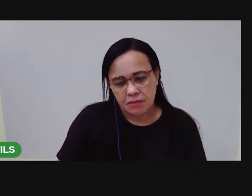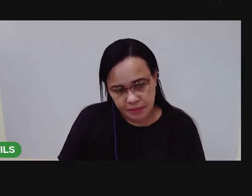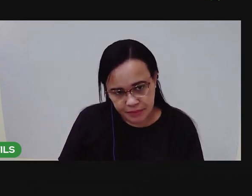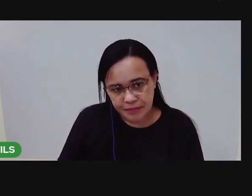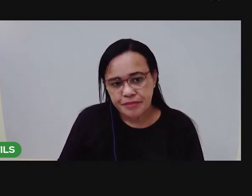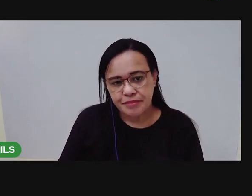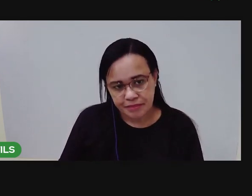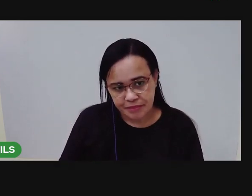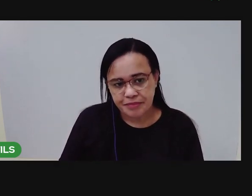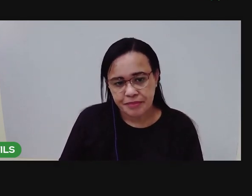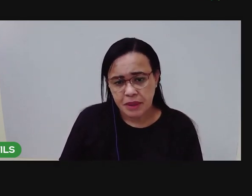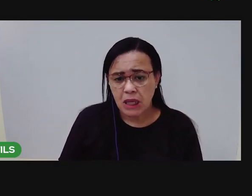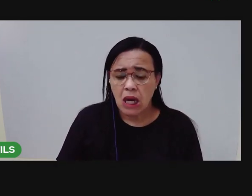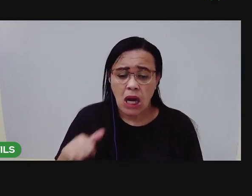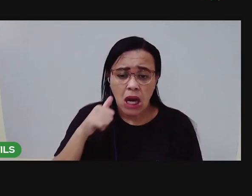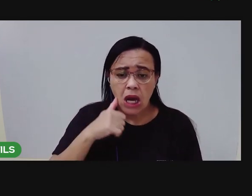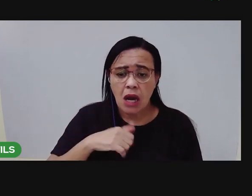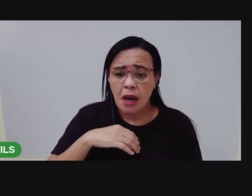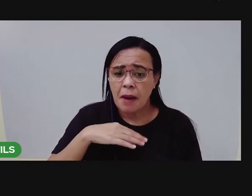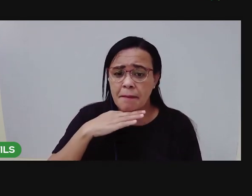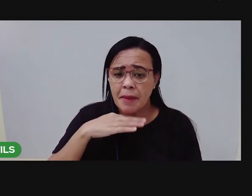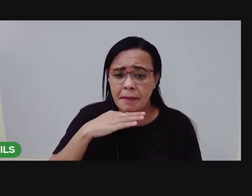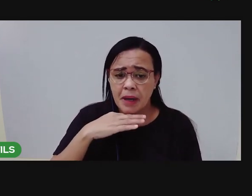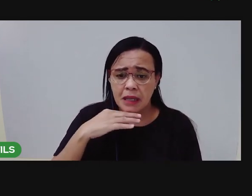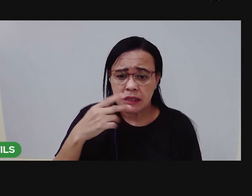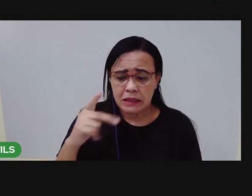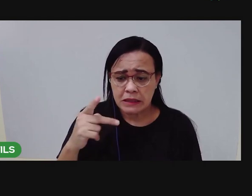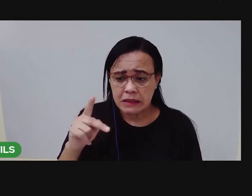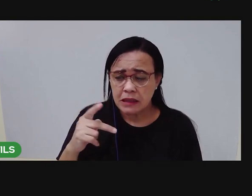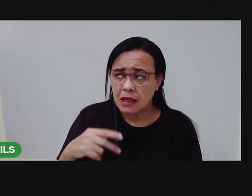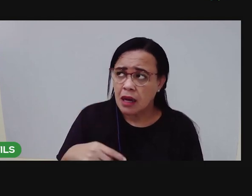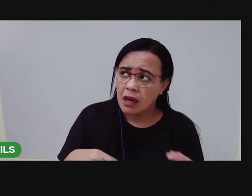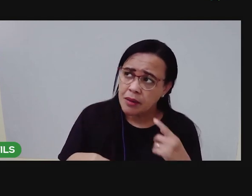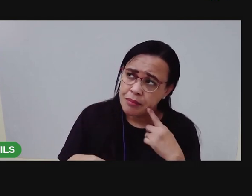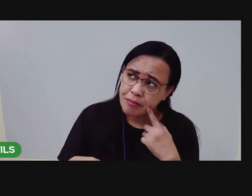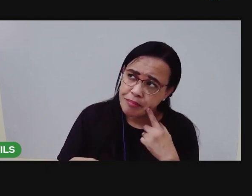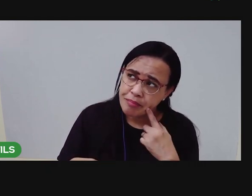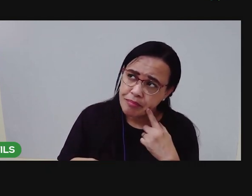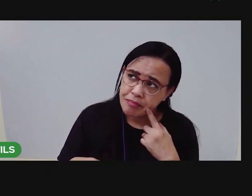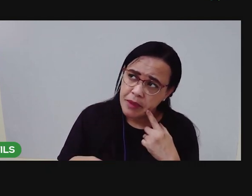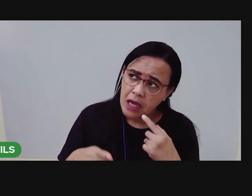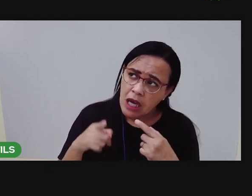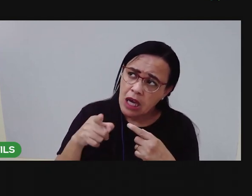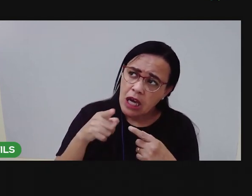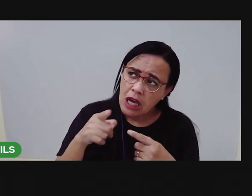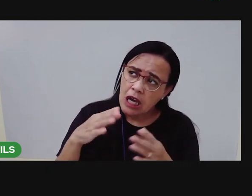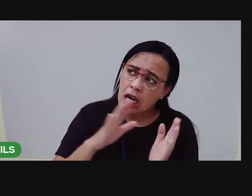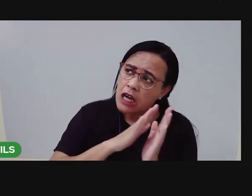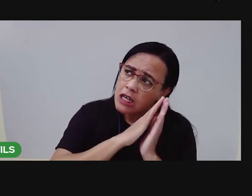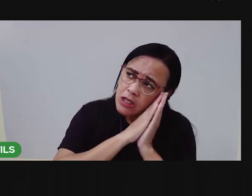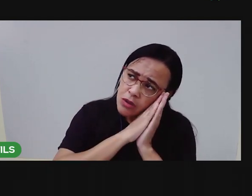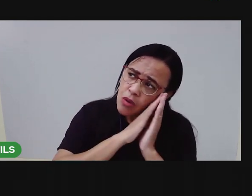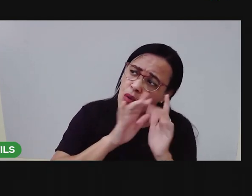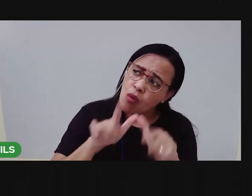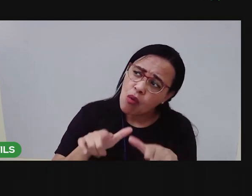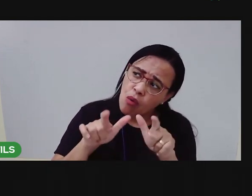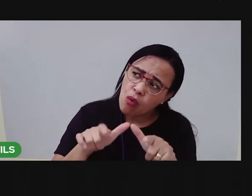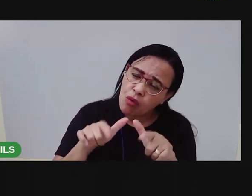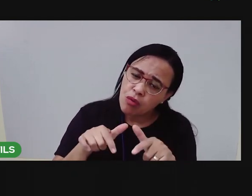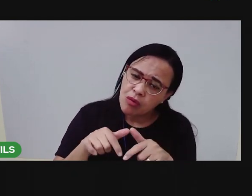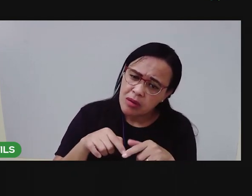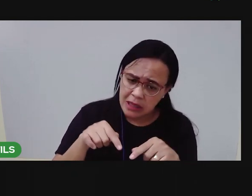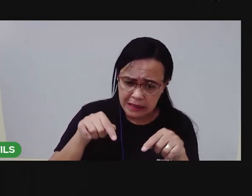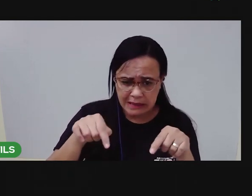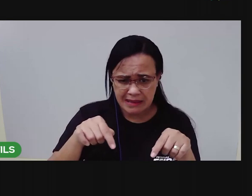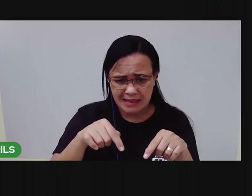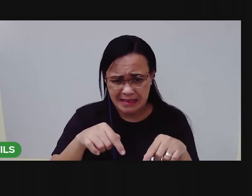E a mamãe em casa perguntando. Onde você vai dormir? No chão. E se